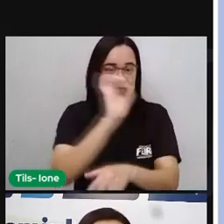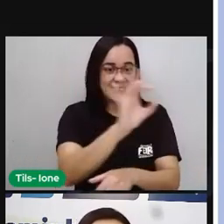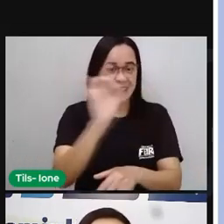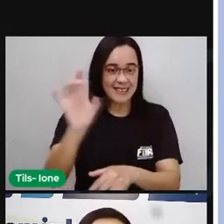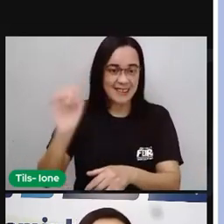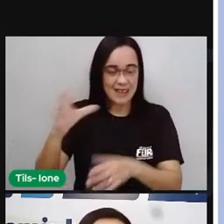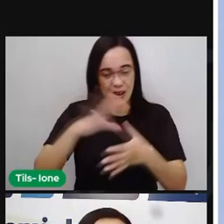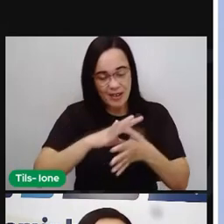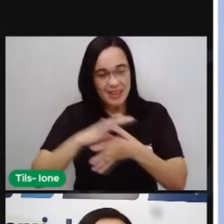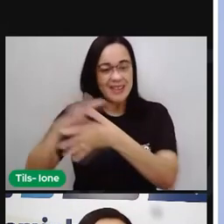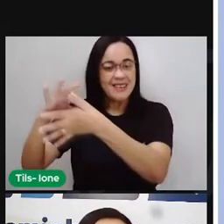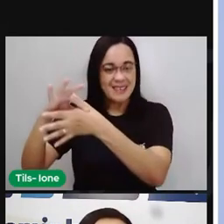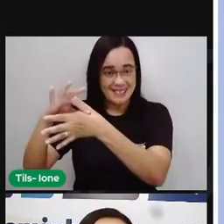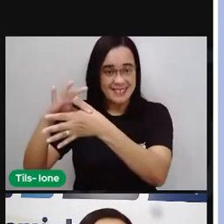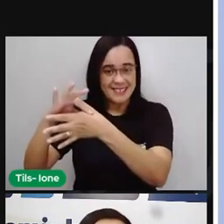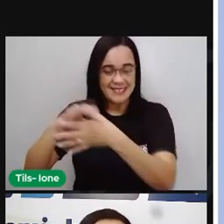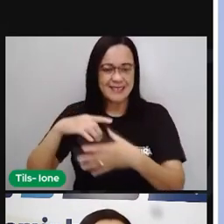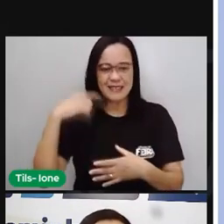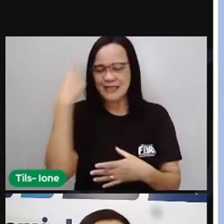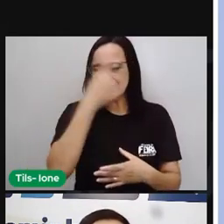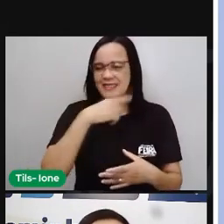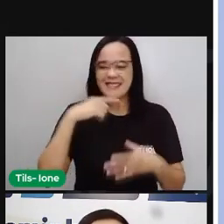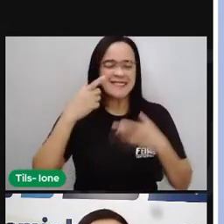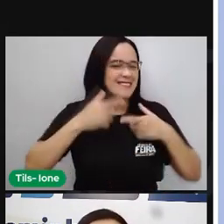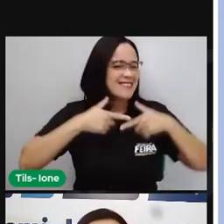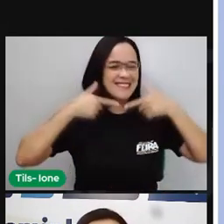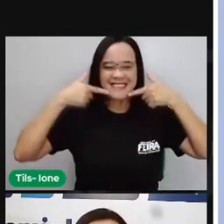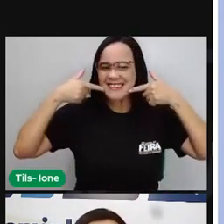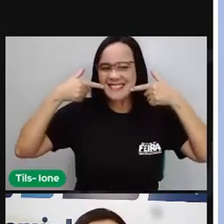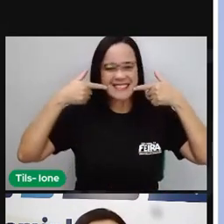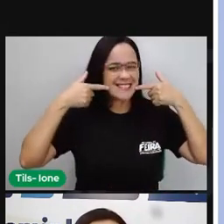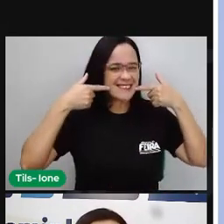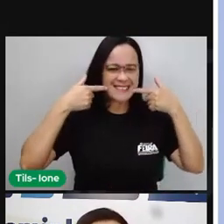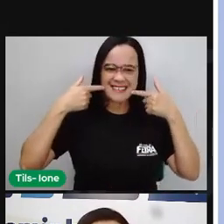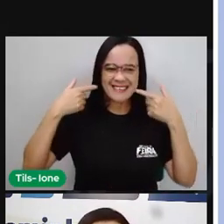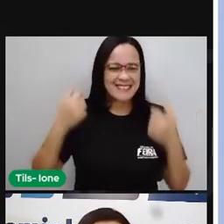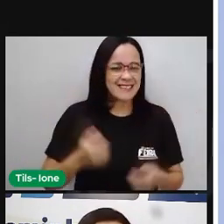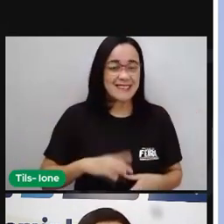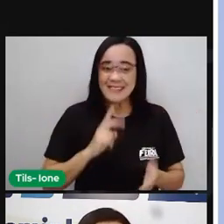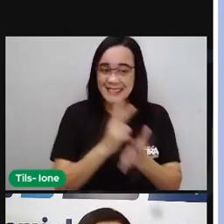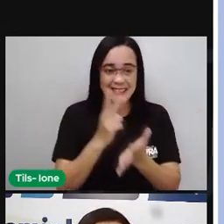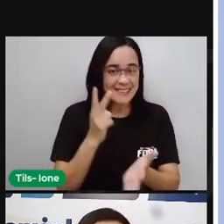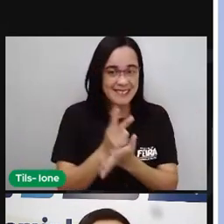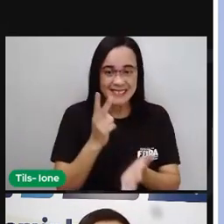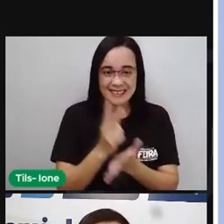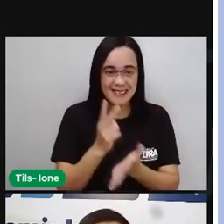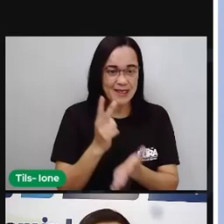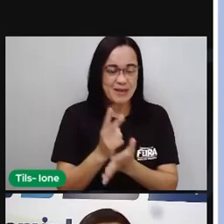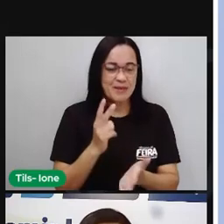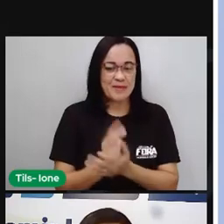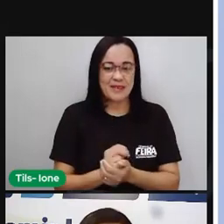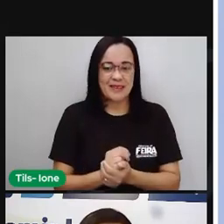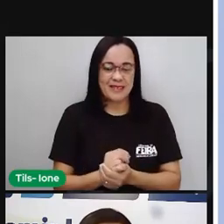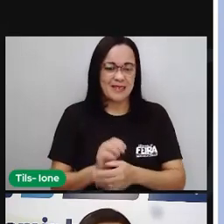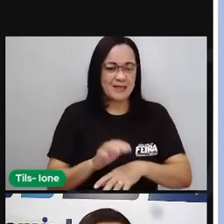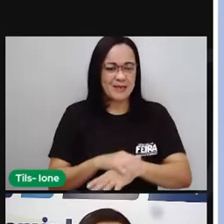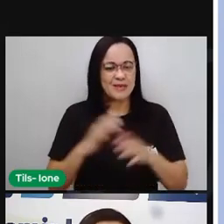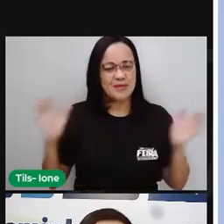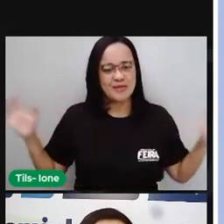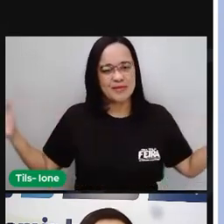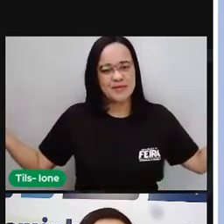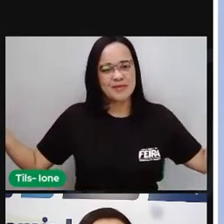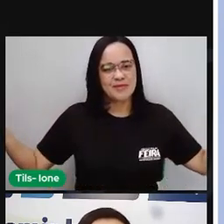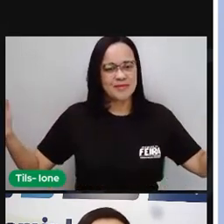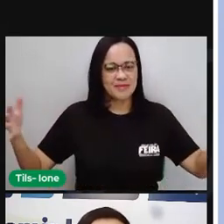sempre presente em seu rosto. Ofusca qualquer marca da idade em seu pescoço. Os braços abertos,